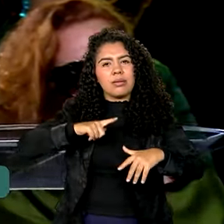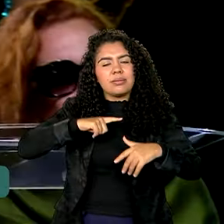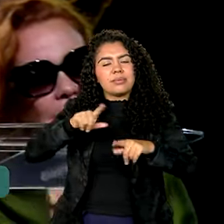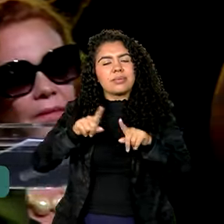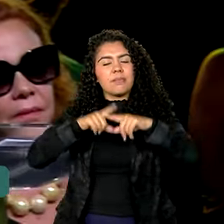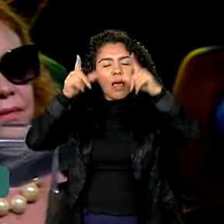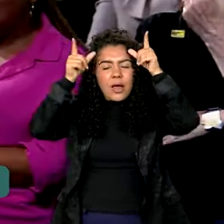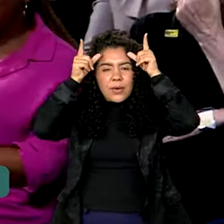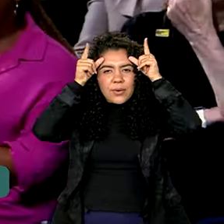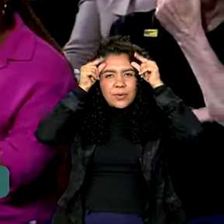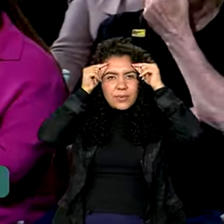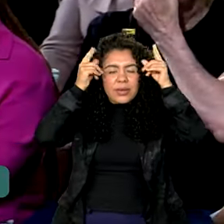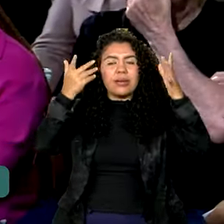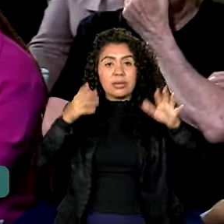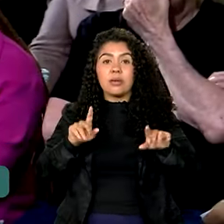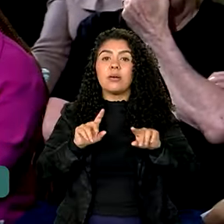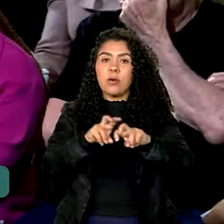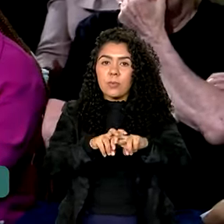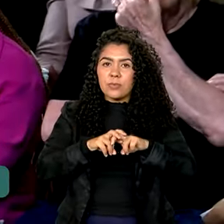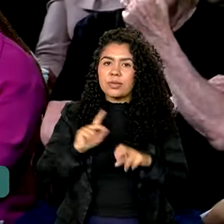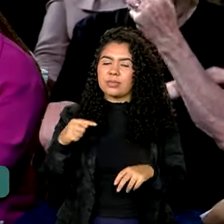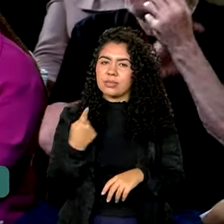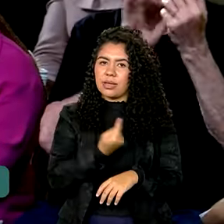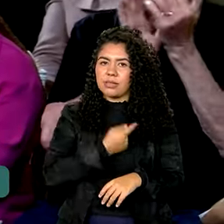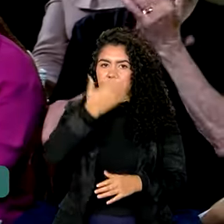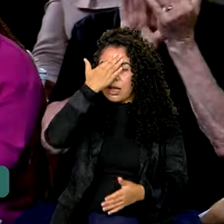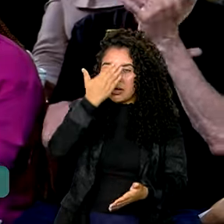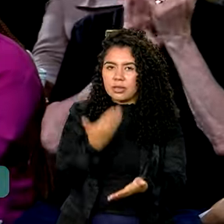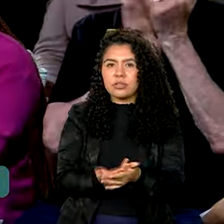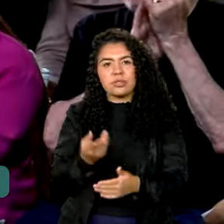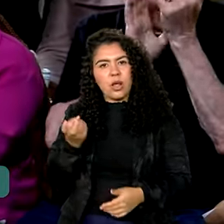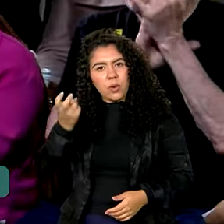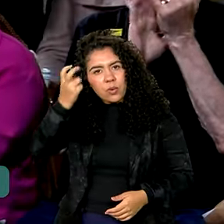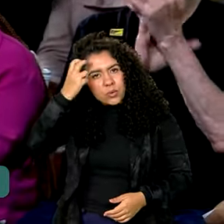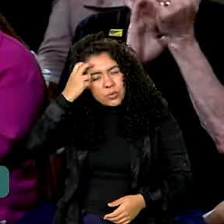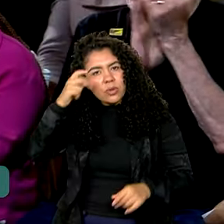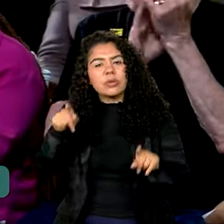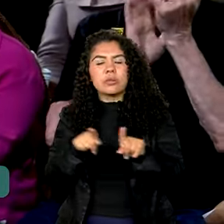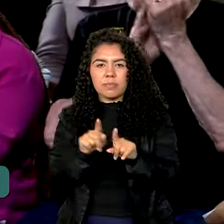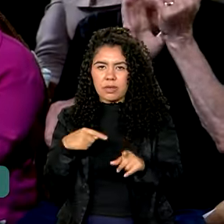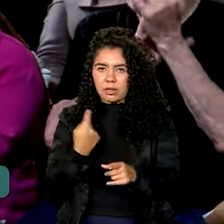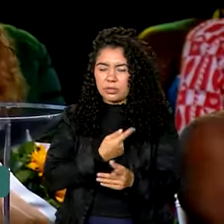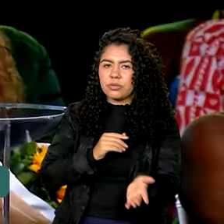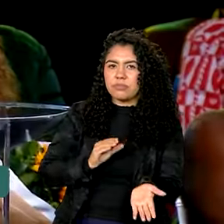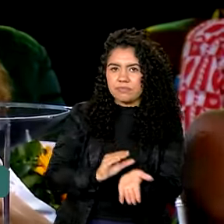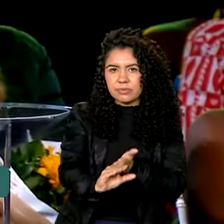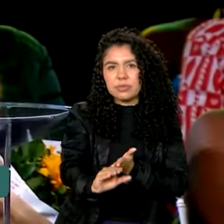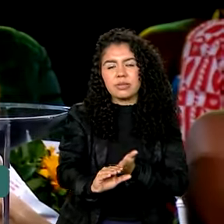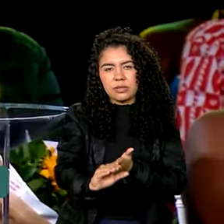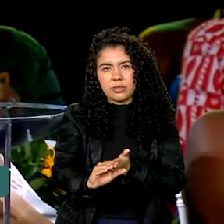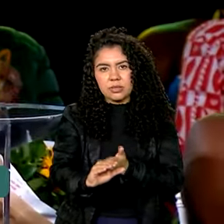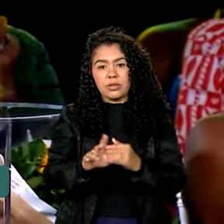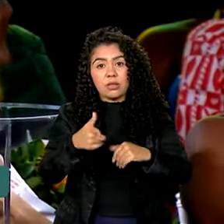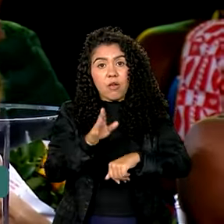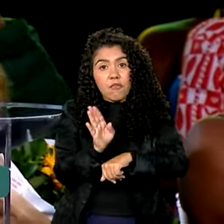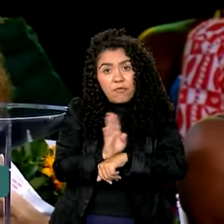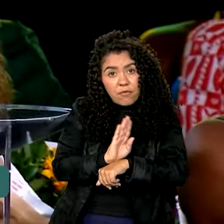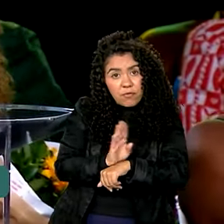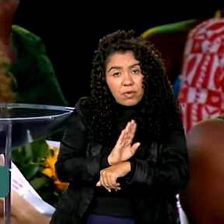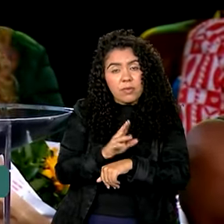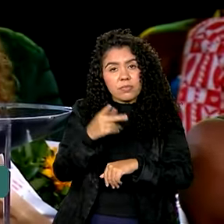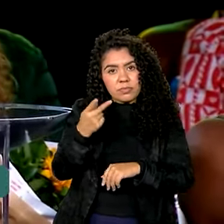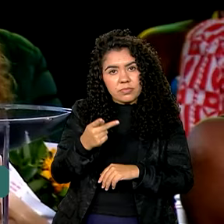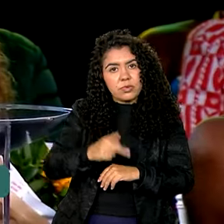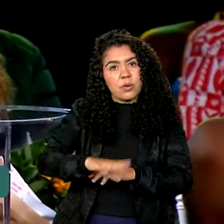É por isso que nós acreditamos muito na cultura e investimos na cultura. Cada filme brasileiro